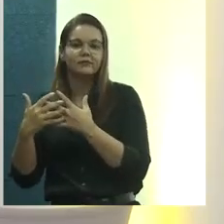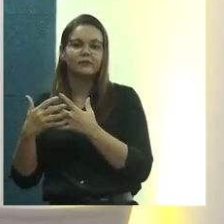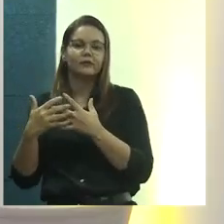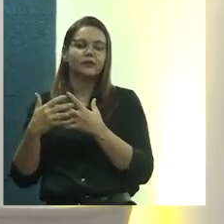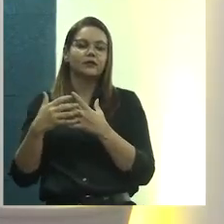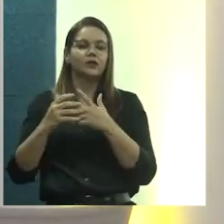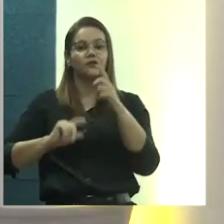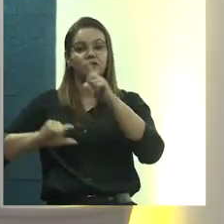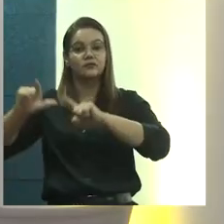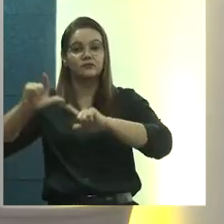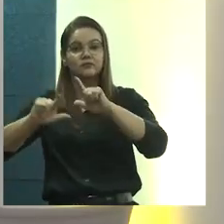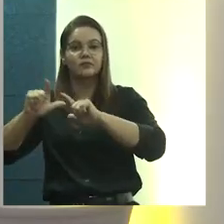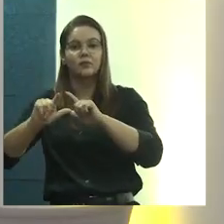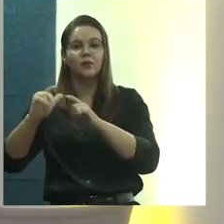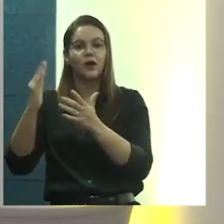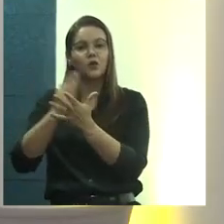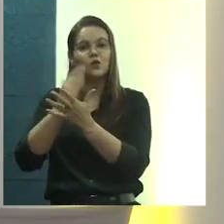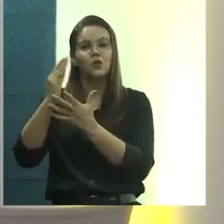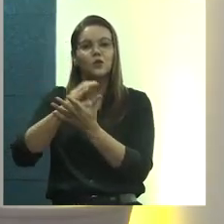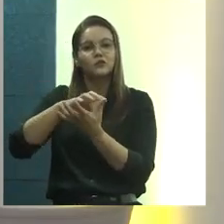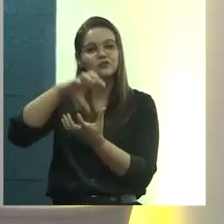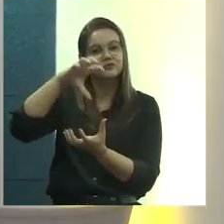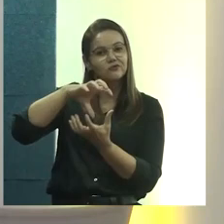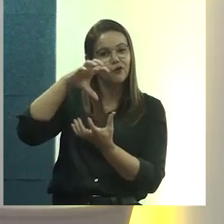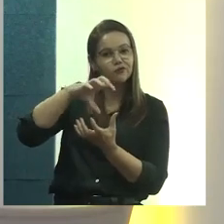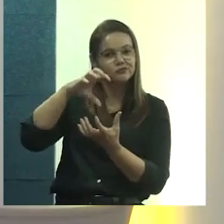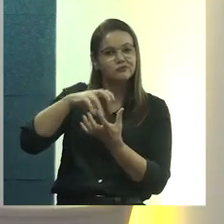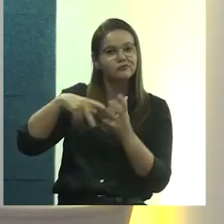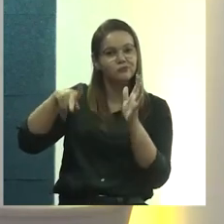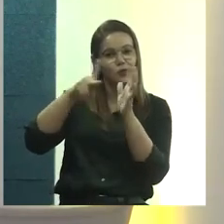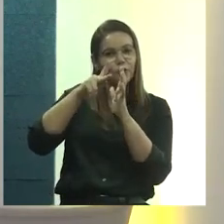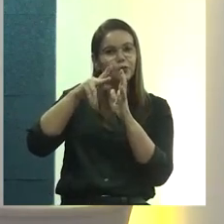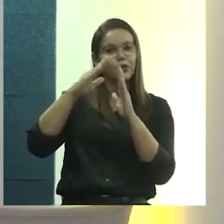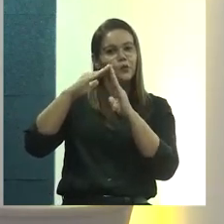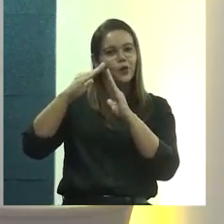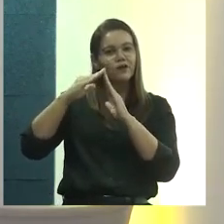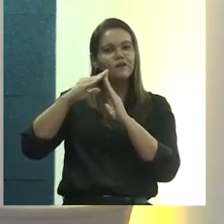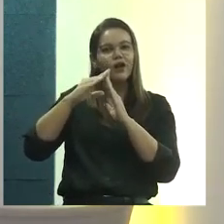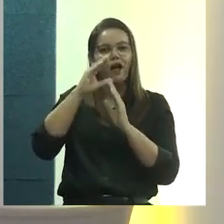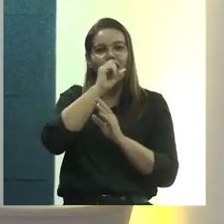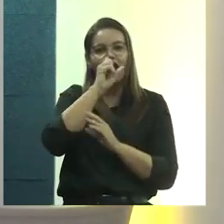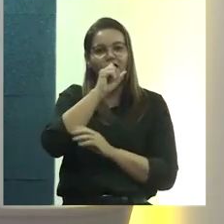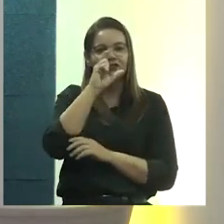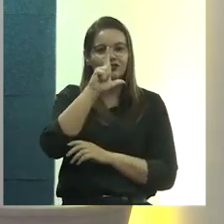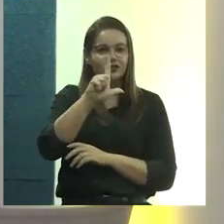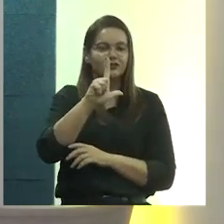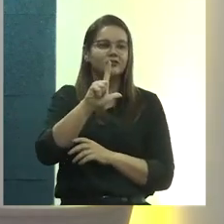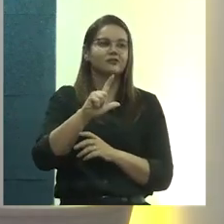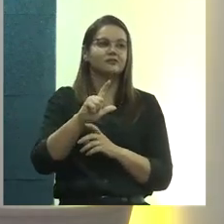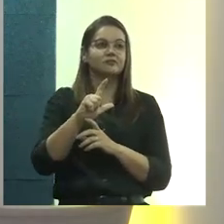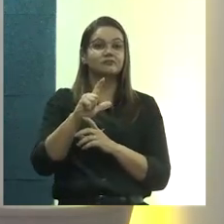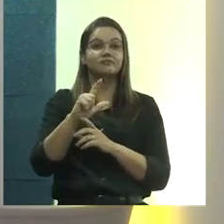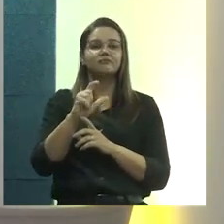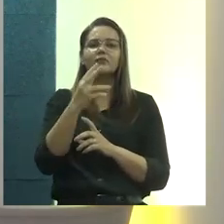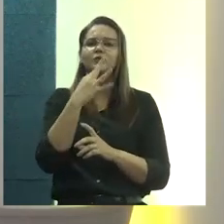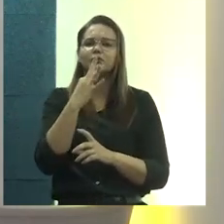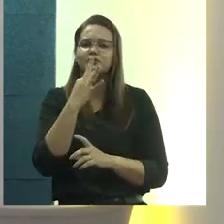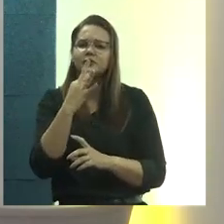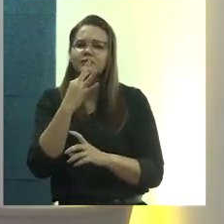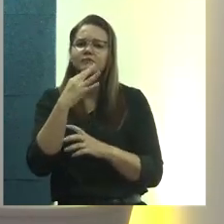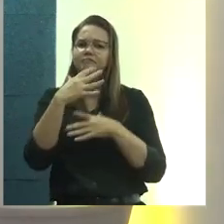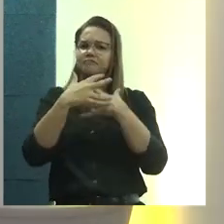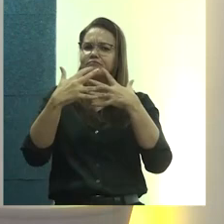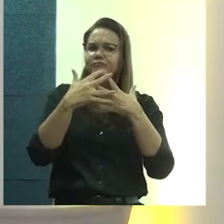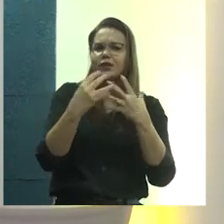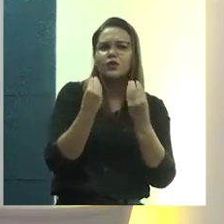alguns idosos da cidade, no sentido de reconhecer a cidade e o que ela era e o que